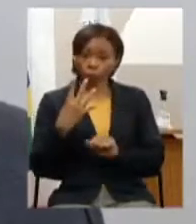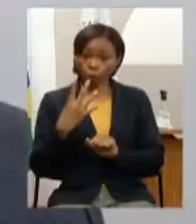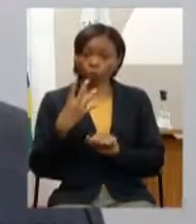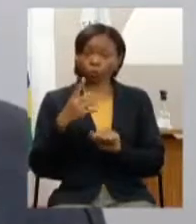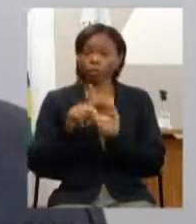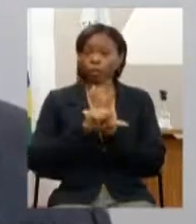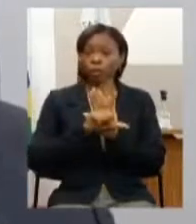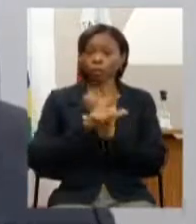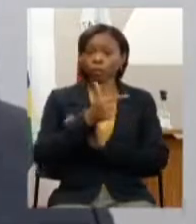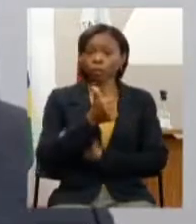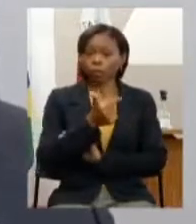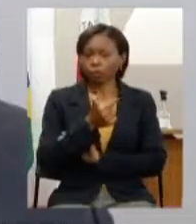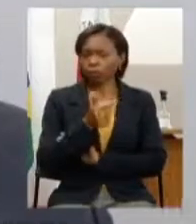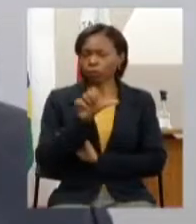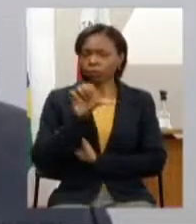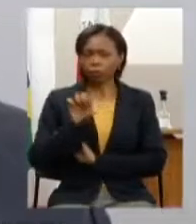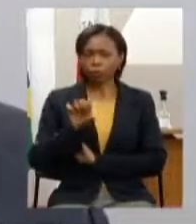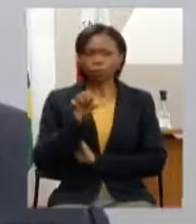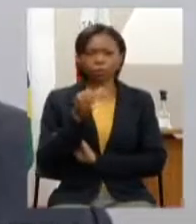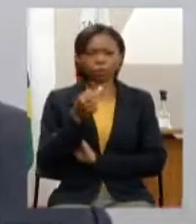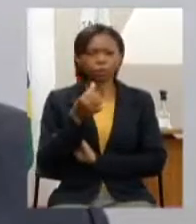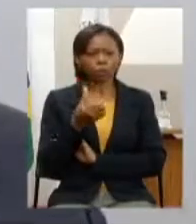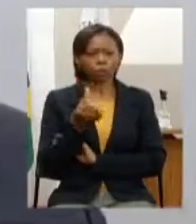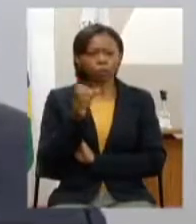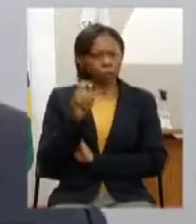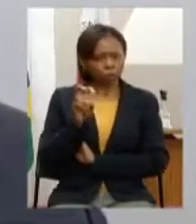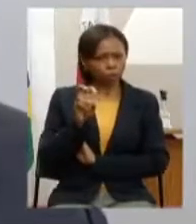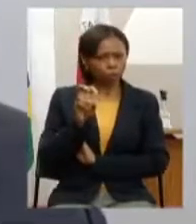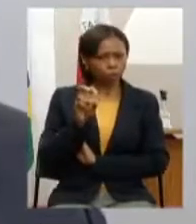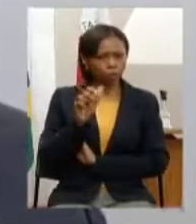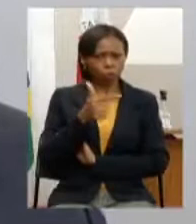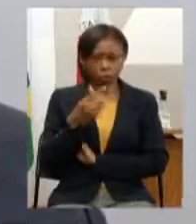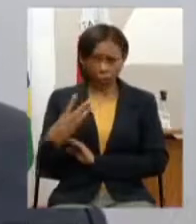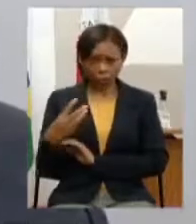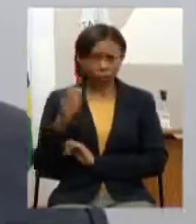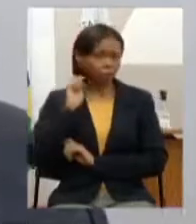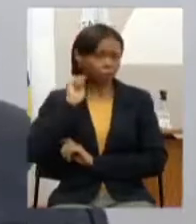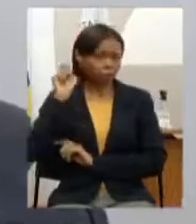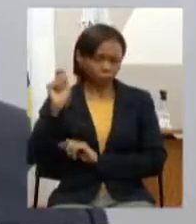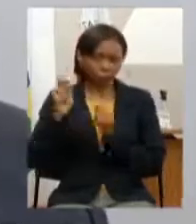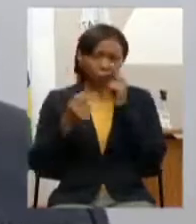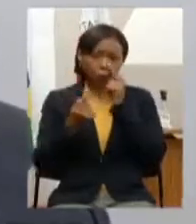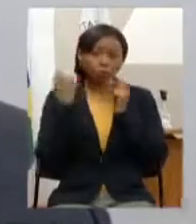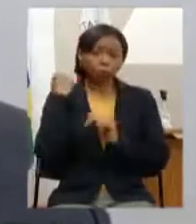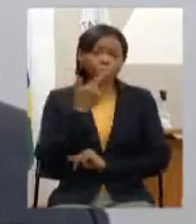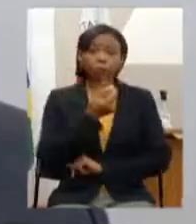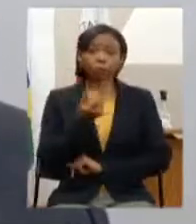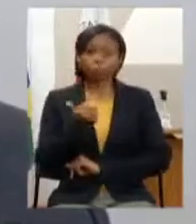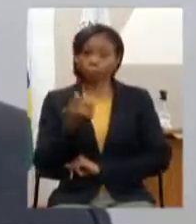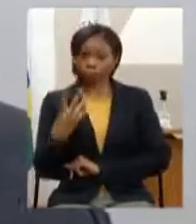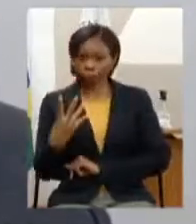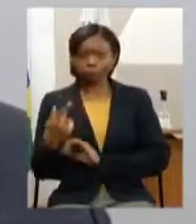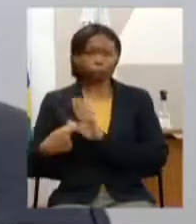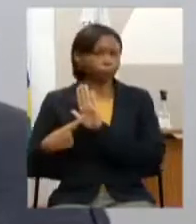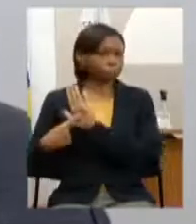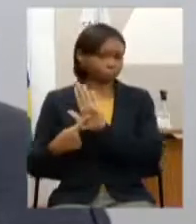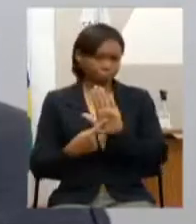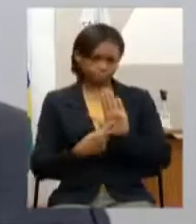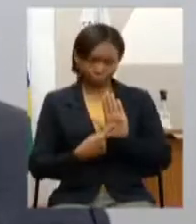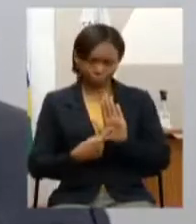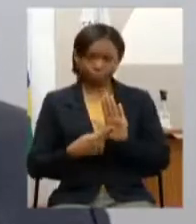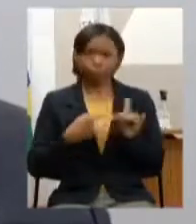.965 de 23 de abril de 2014 que corresponde ao marco regulatório da internet